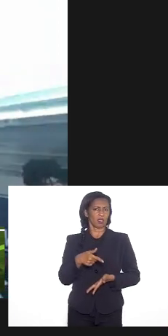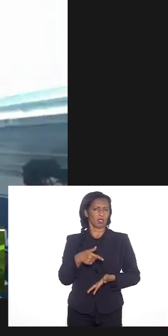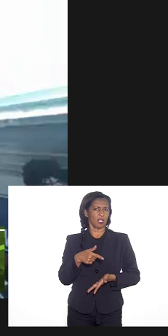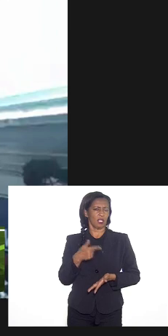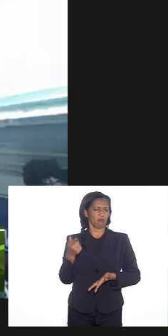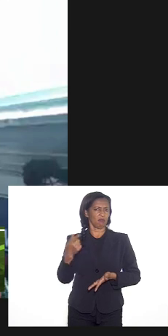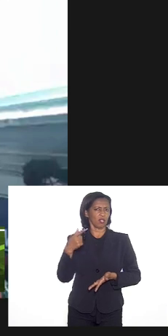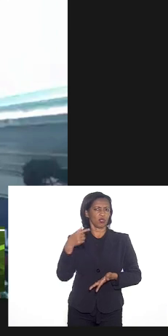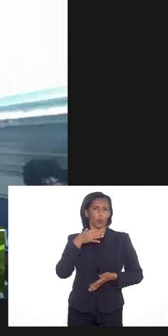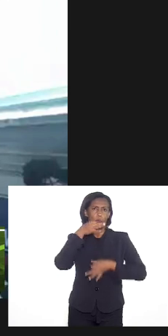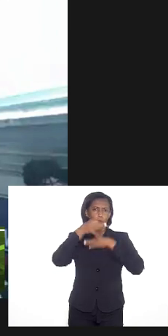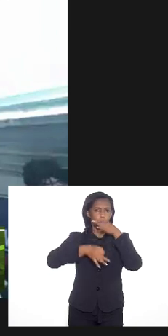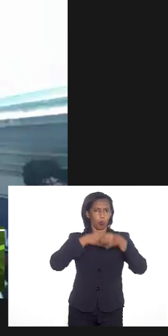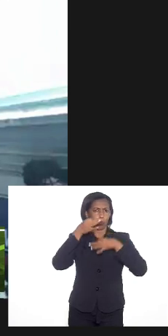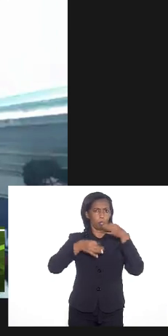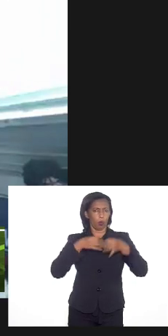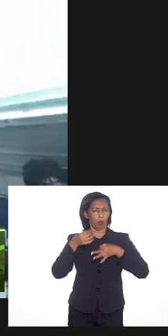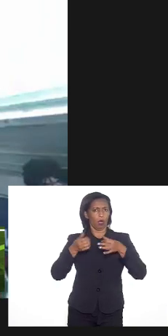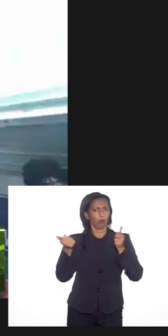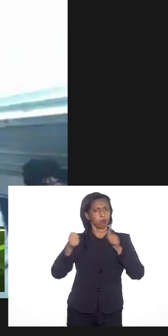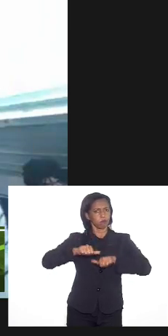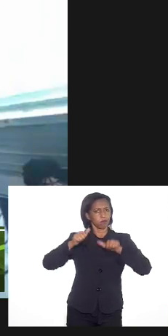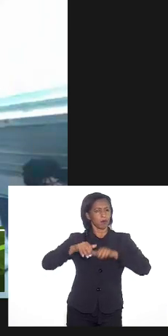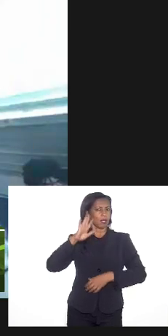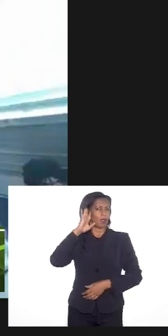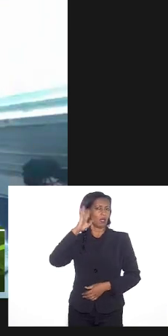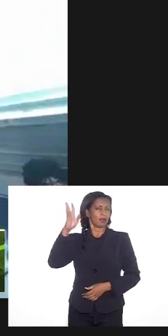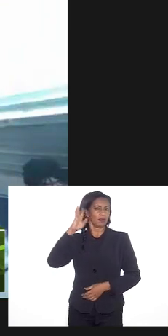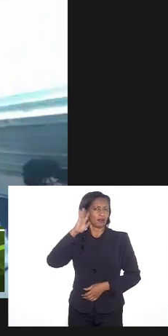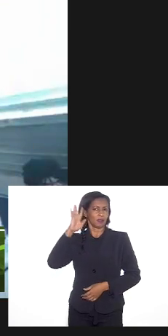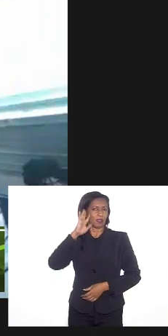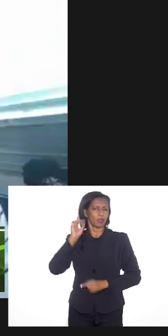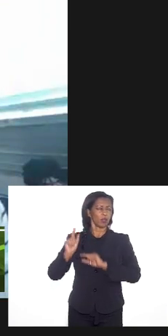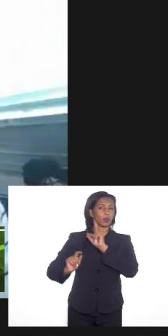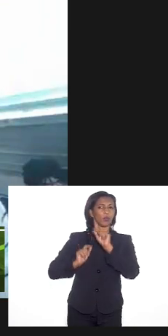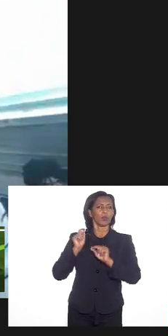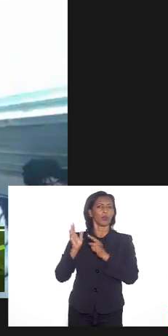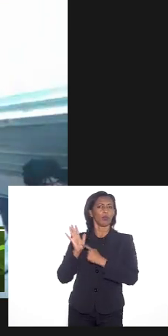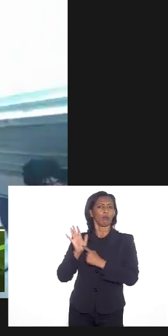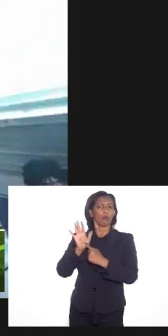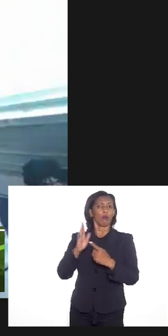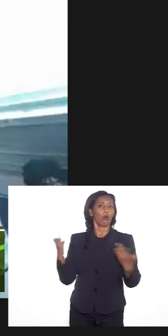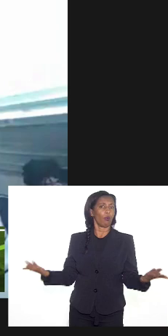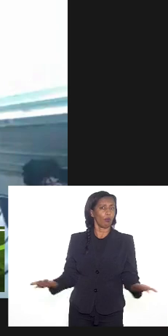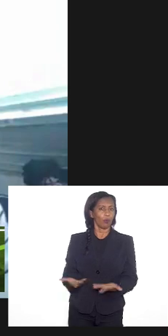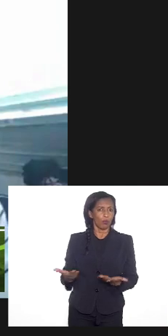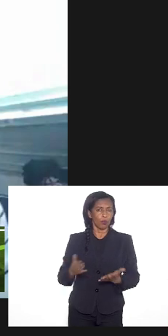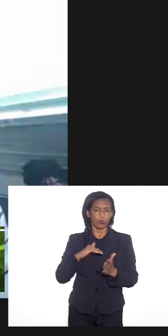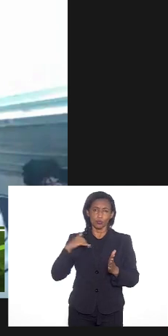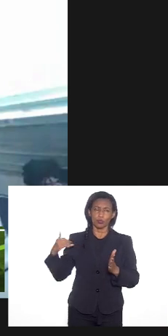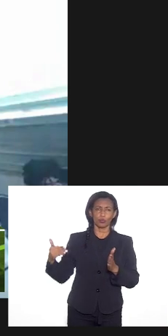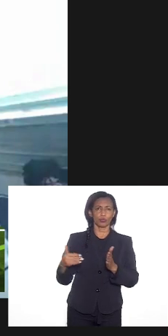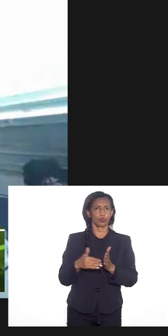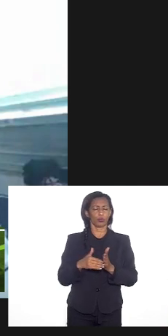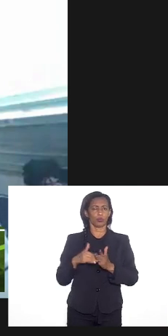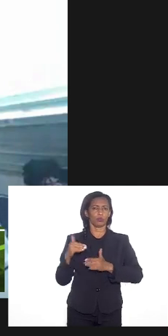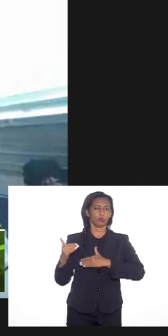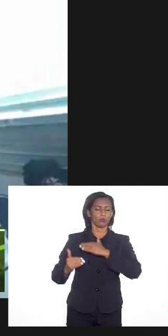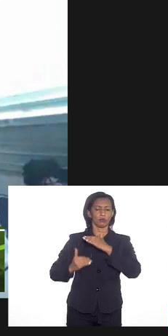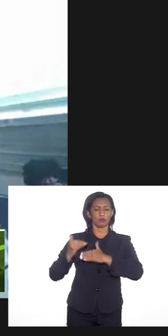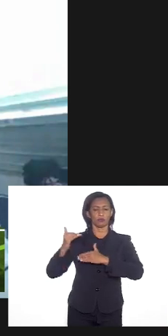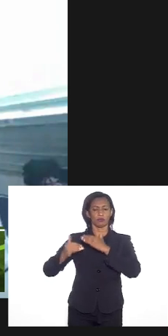concepção analítica e reflexiva sobre o que representa hoje todo um processo